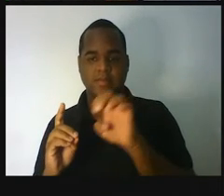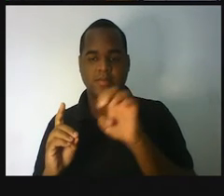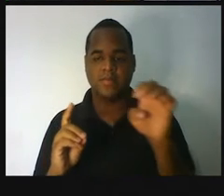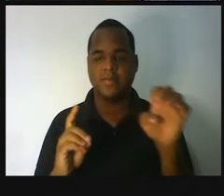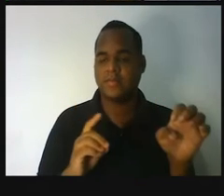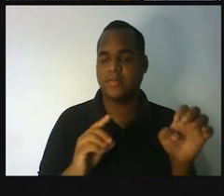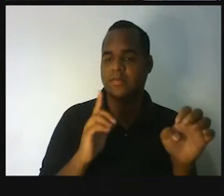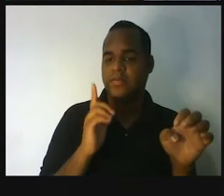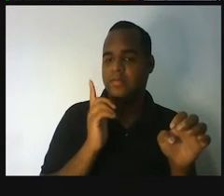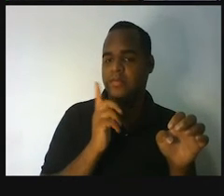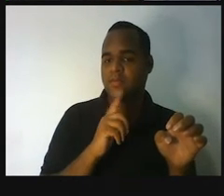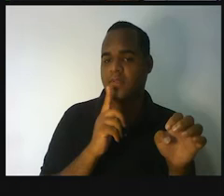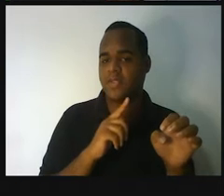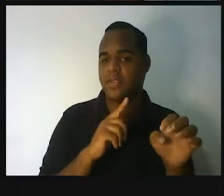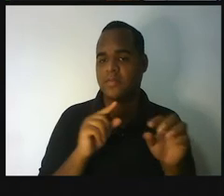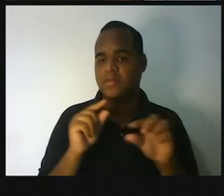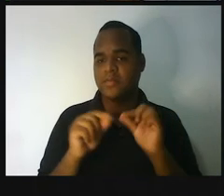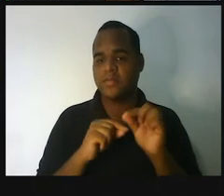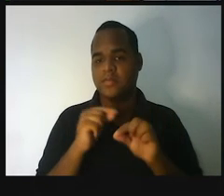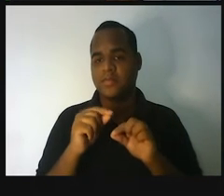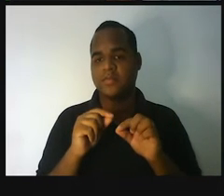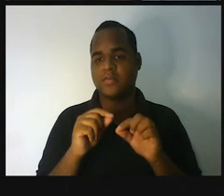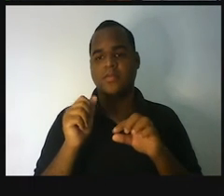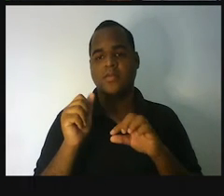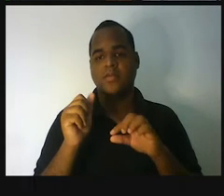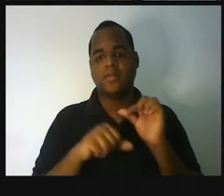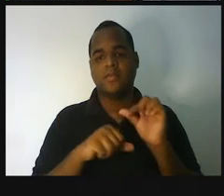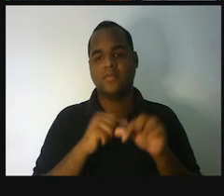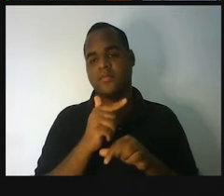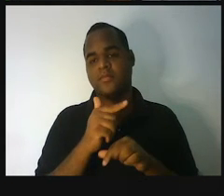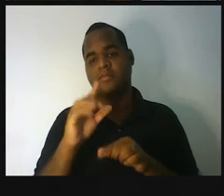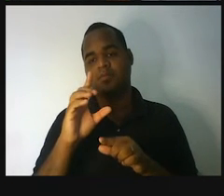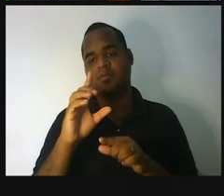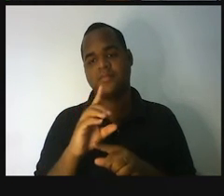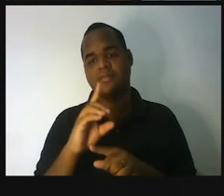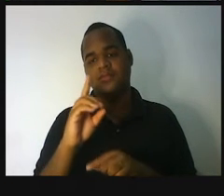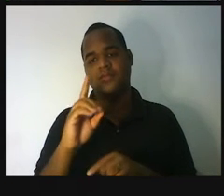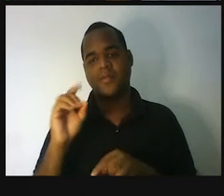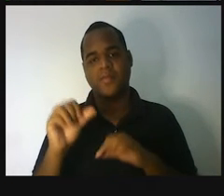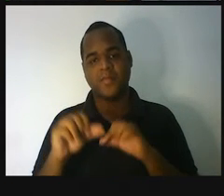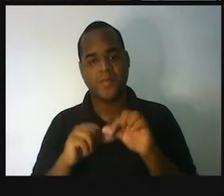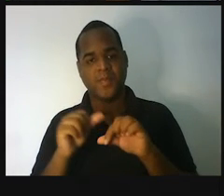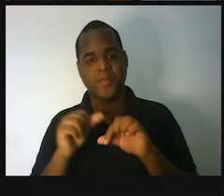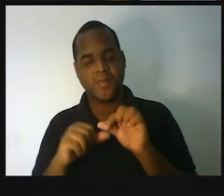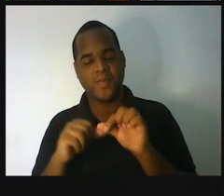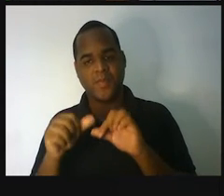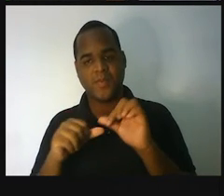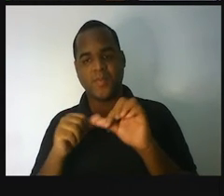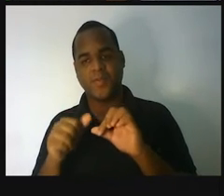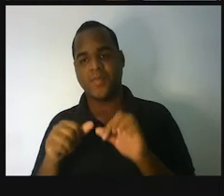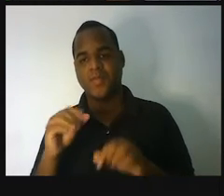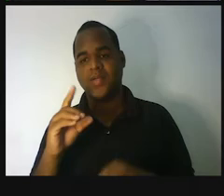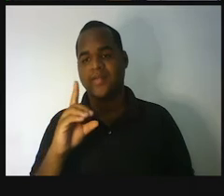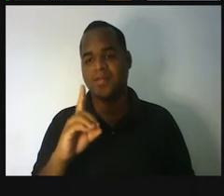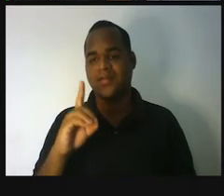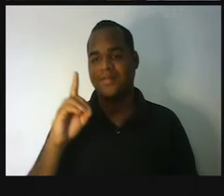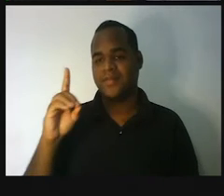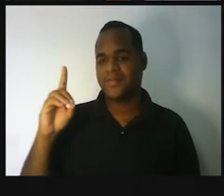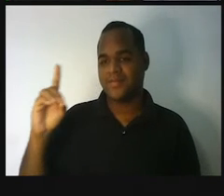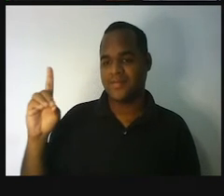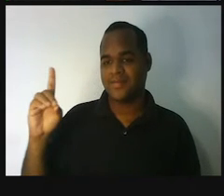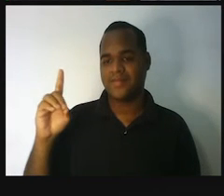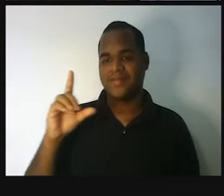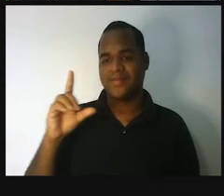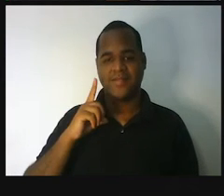olha no esqueminha e vê que saindo do metro, caminhando até o centímetro, a gente vai no sentido da